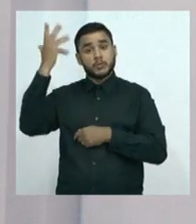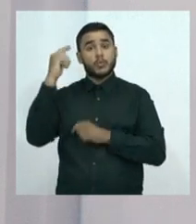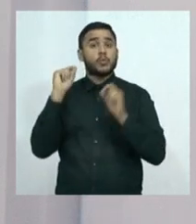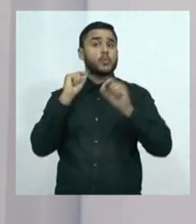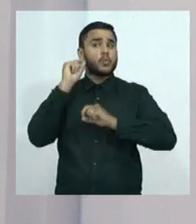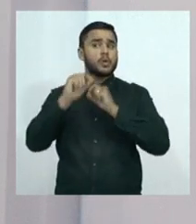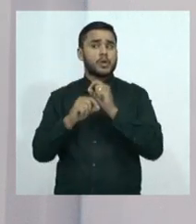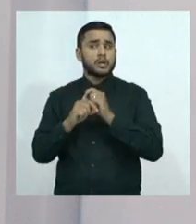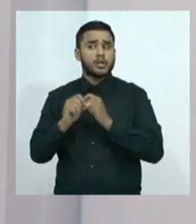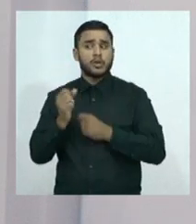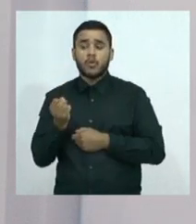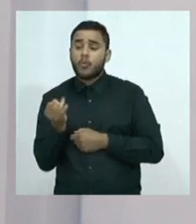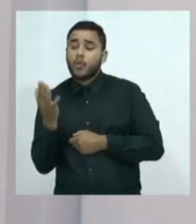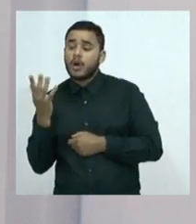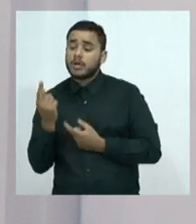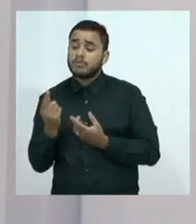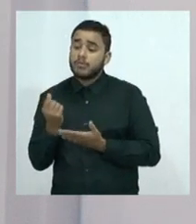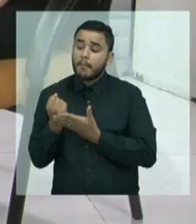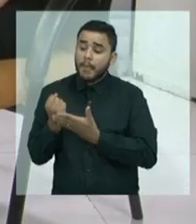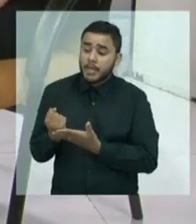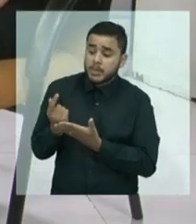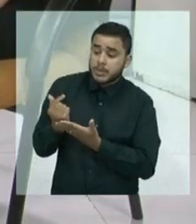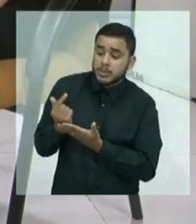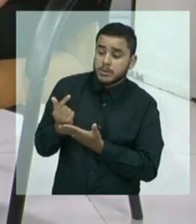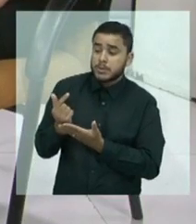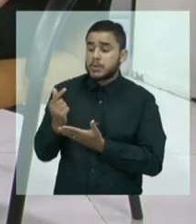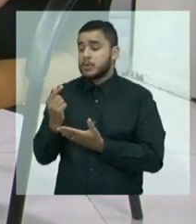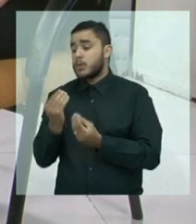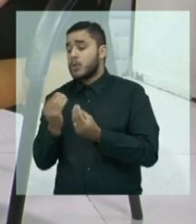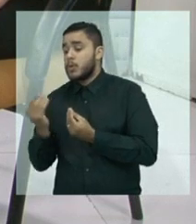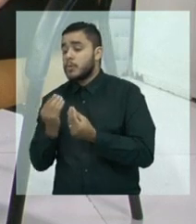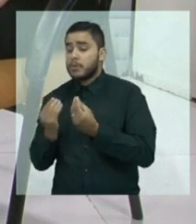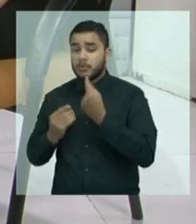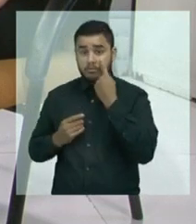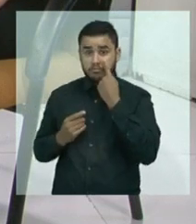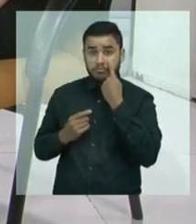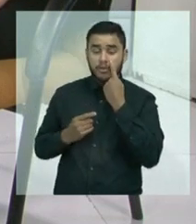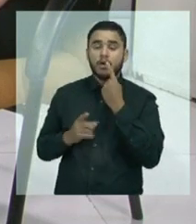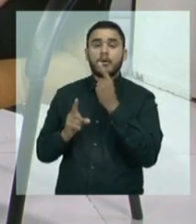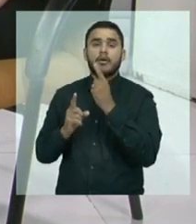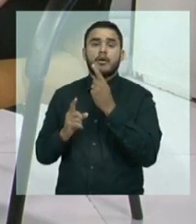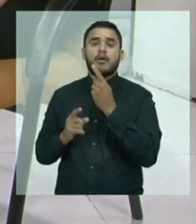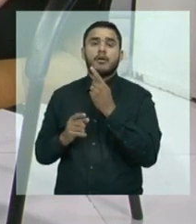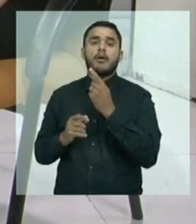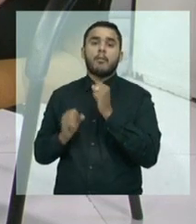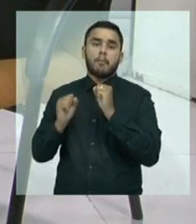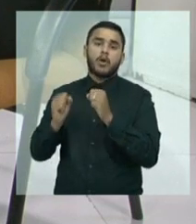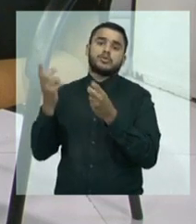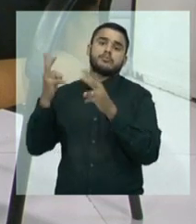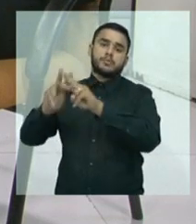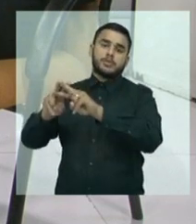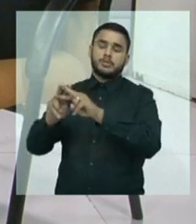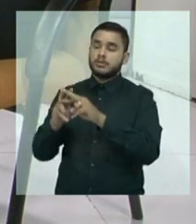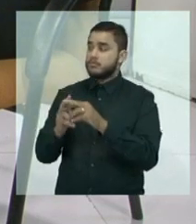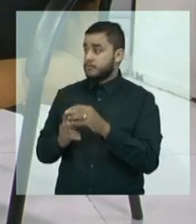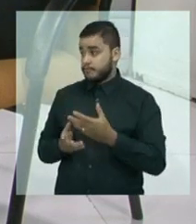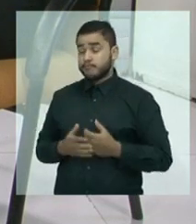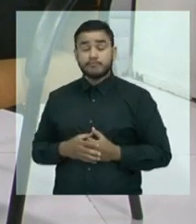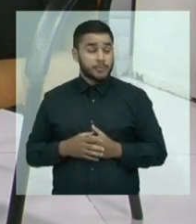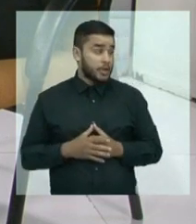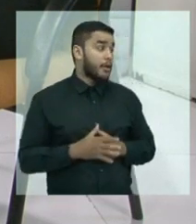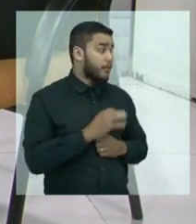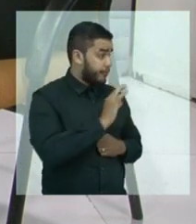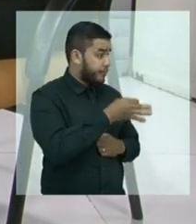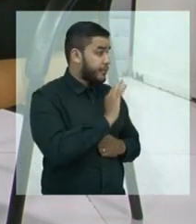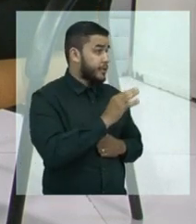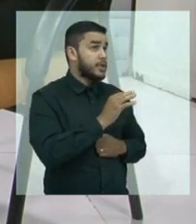por ser de uma importância. Exatamente. Porque, às vezes, não sempre seria mais interessante atacar aquele,